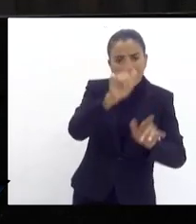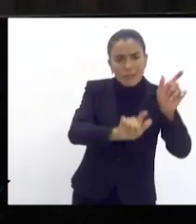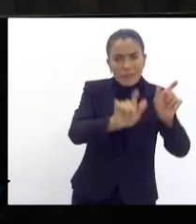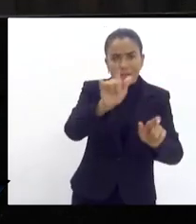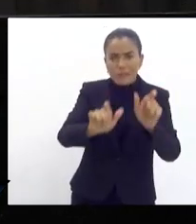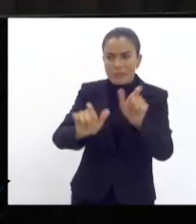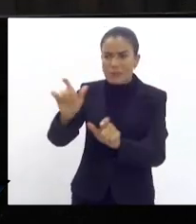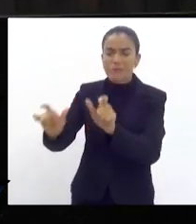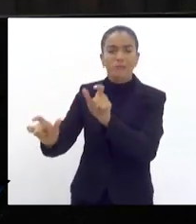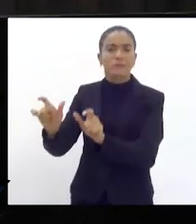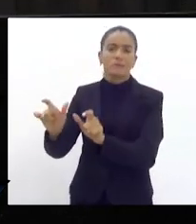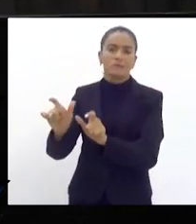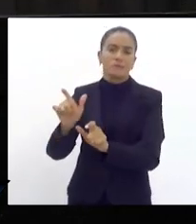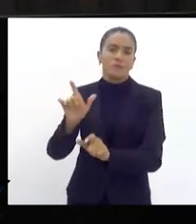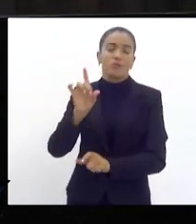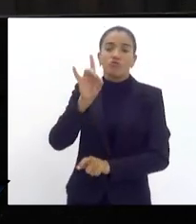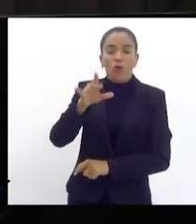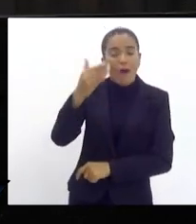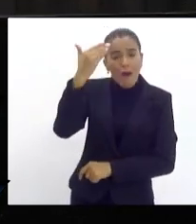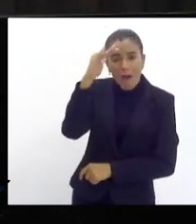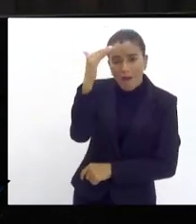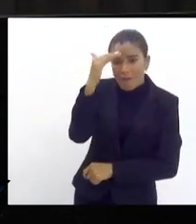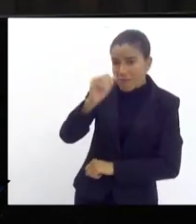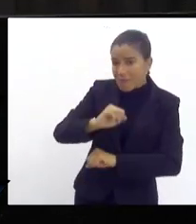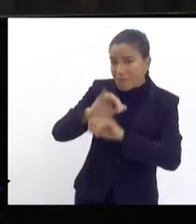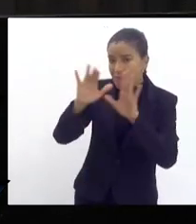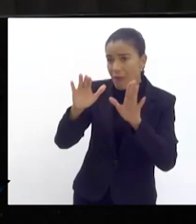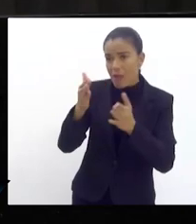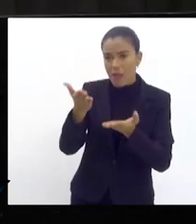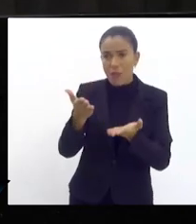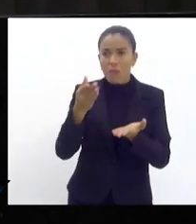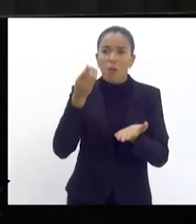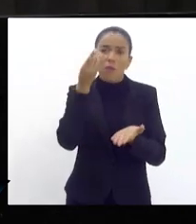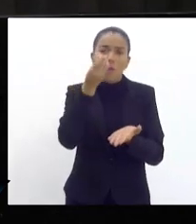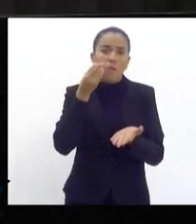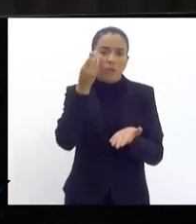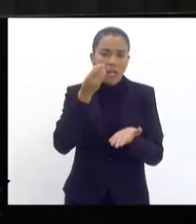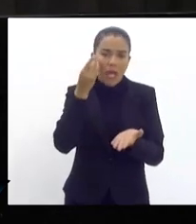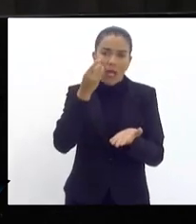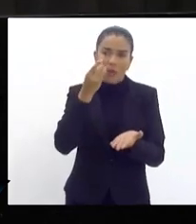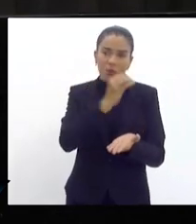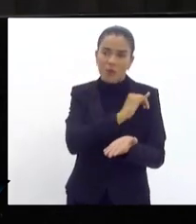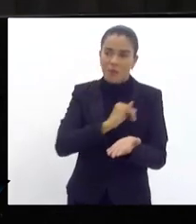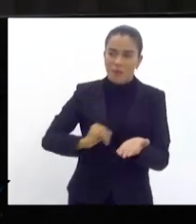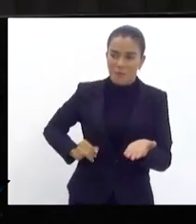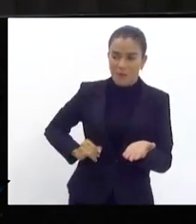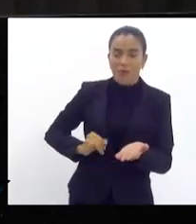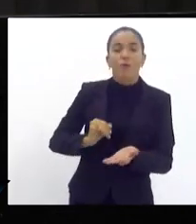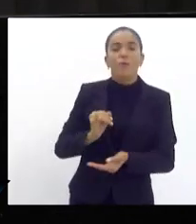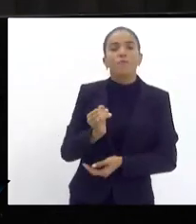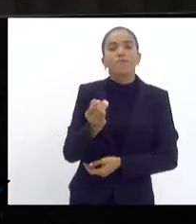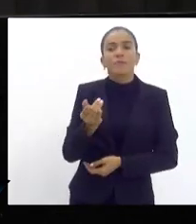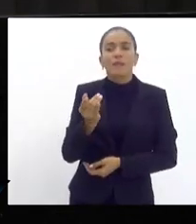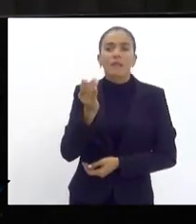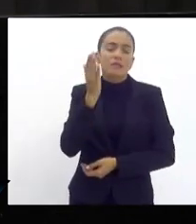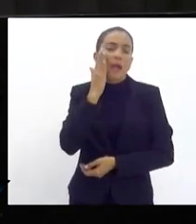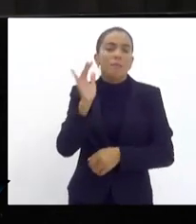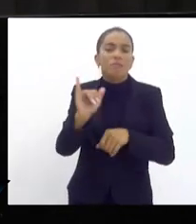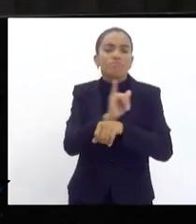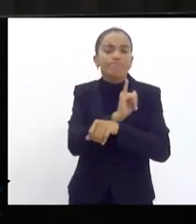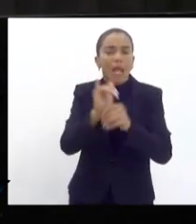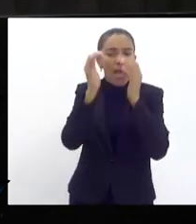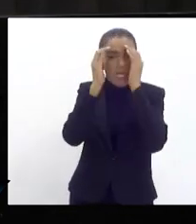só sabem nosso nobre deputado imperador só conhecem essa forma e só